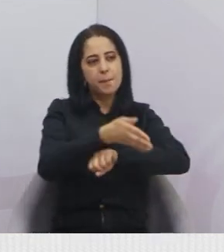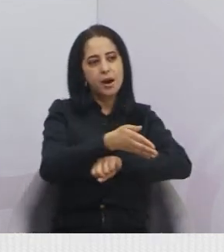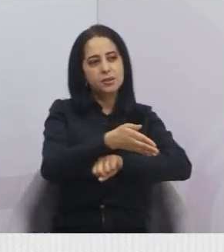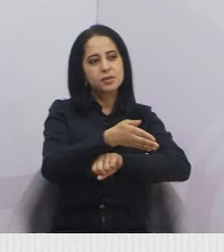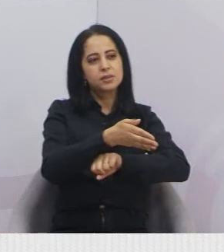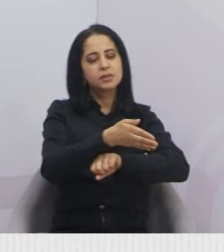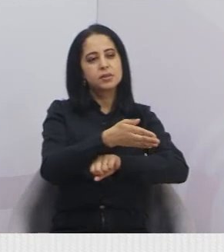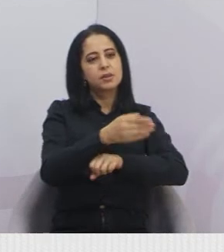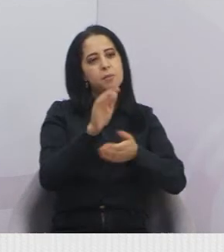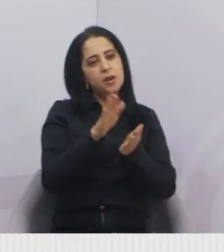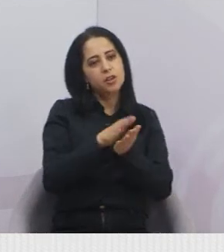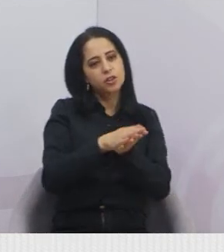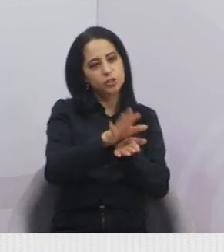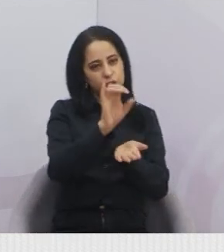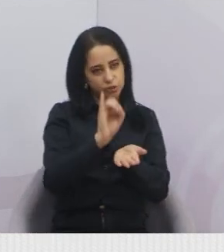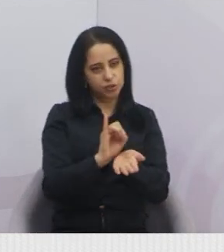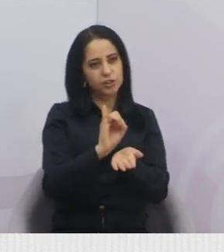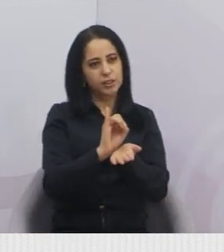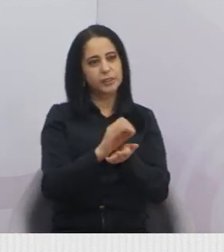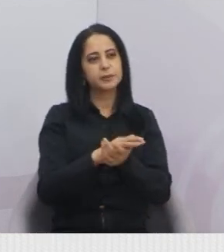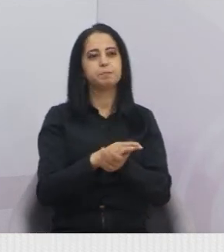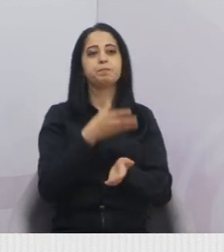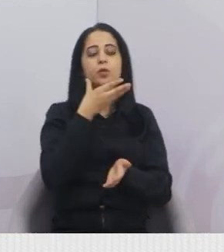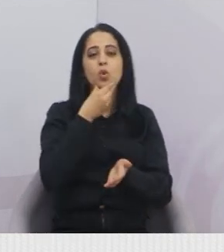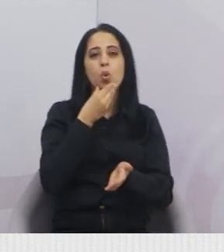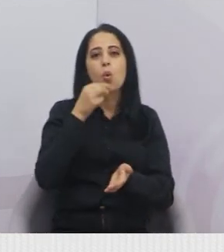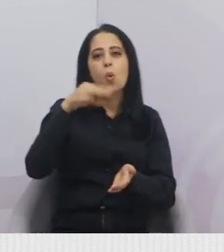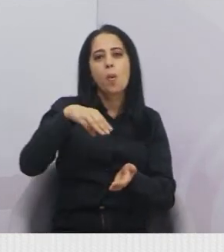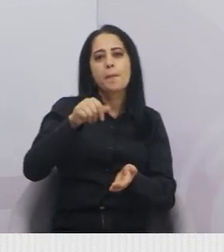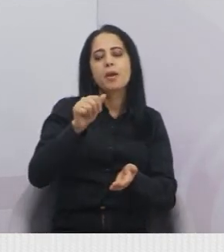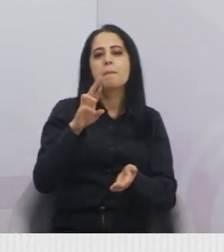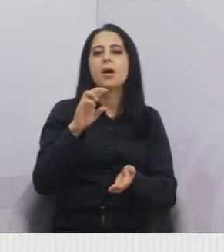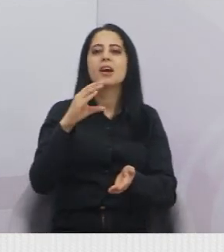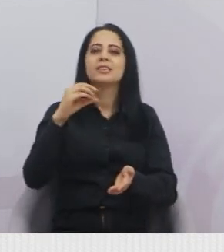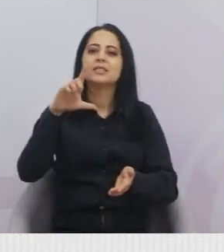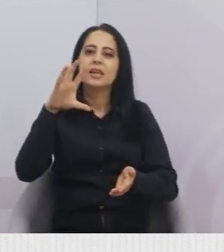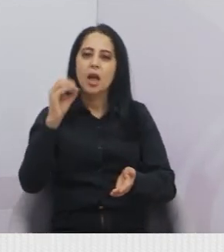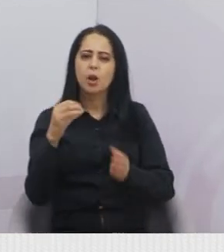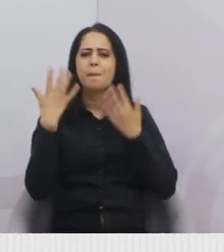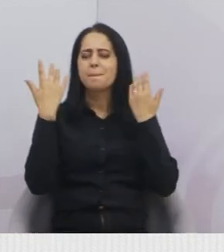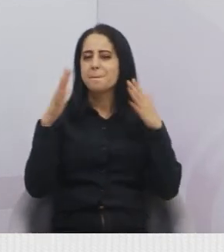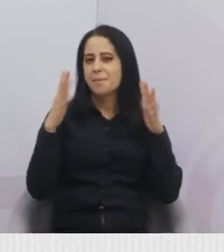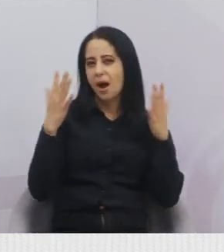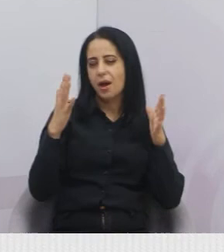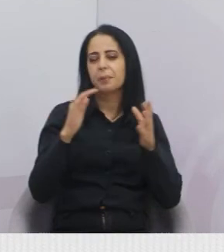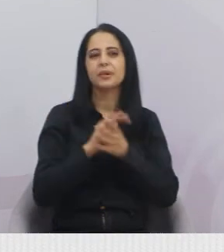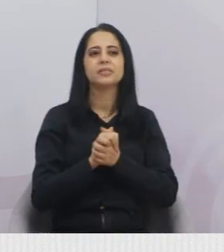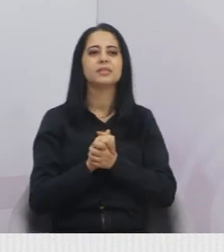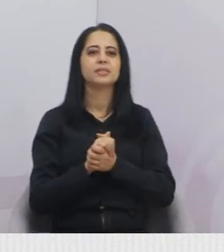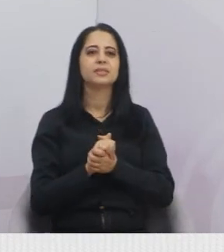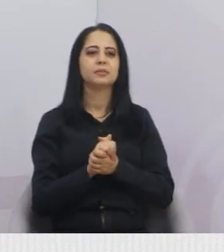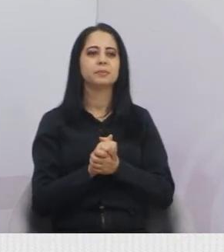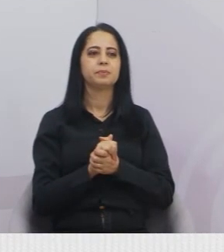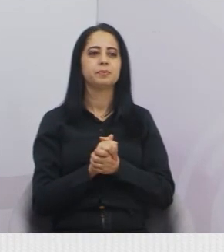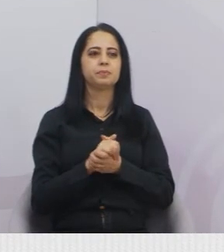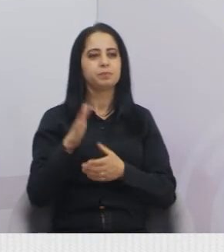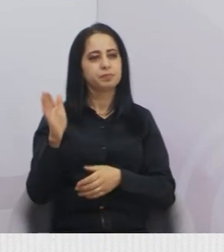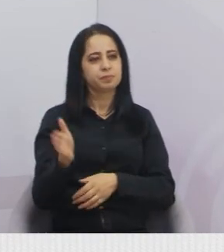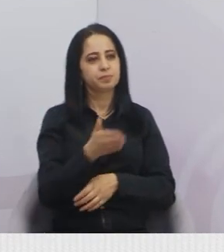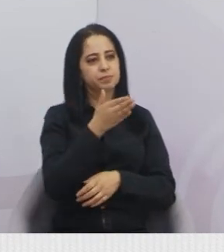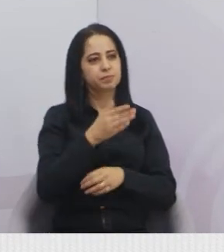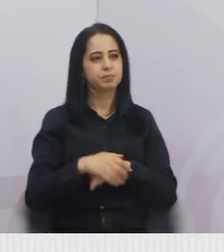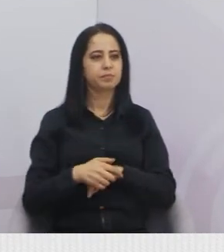nome do Marcelo Fortes, dá os parabéns para todos que organizam lá o evento. Agora, próximo,